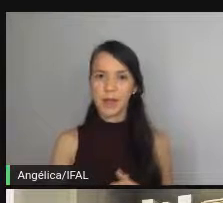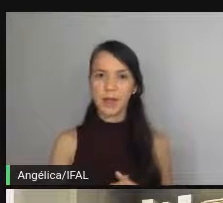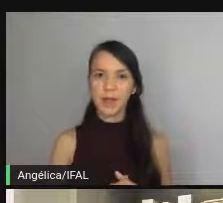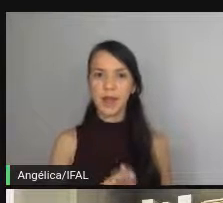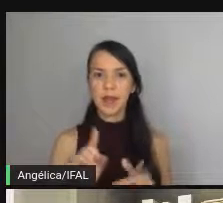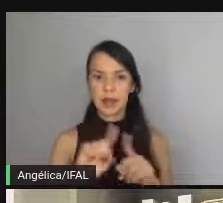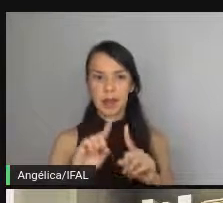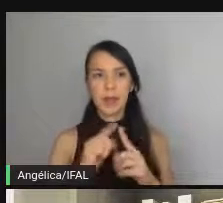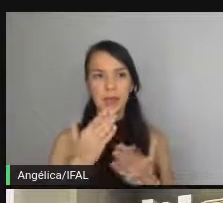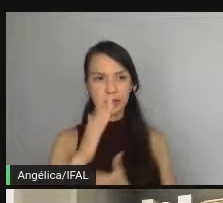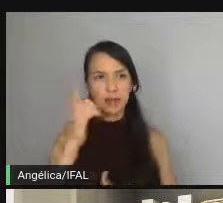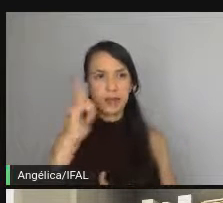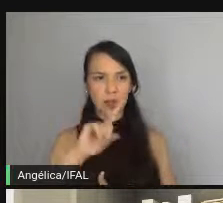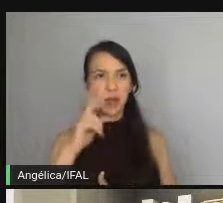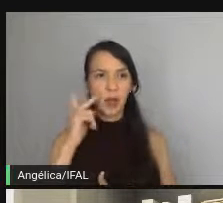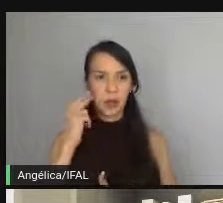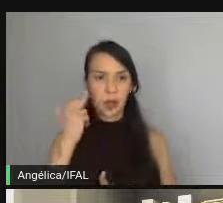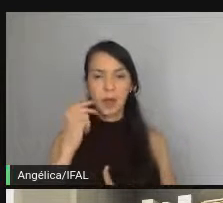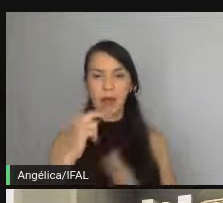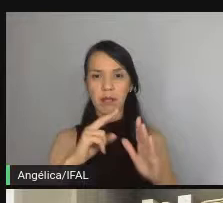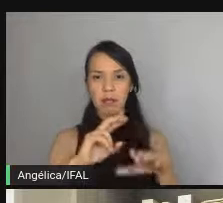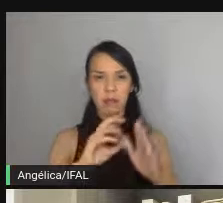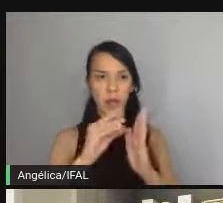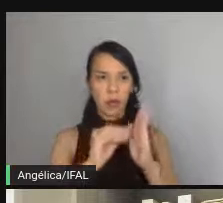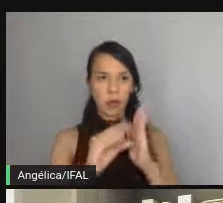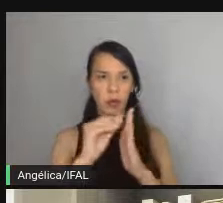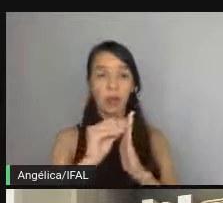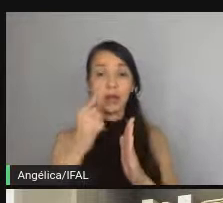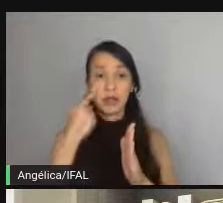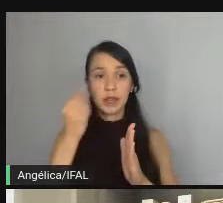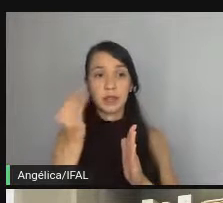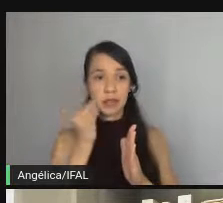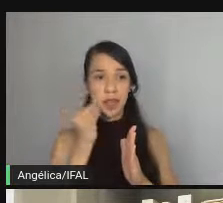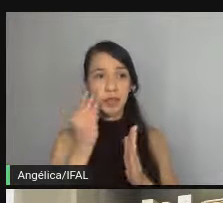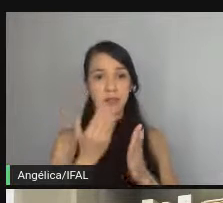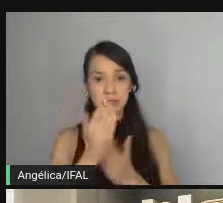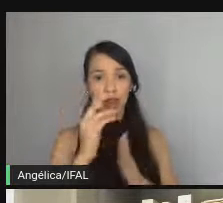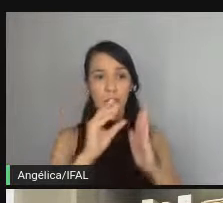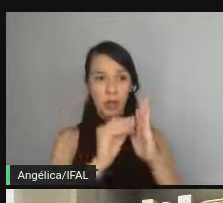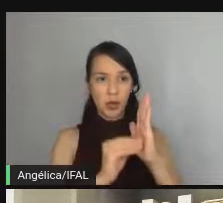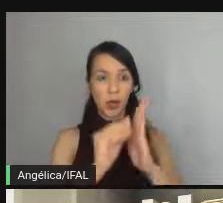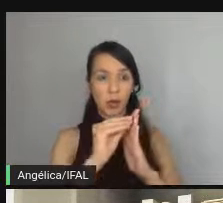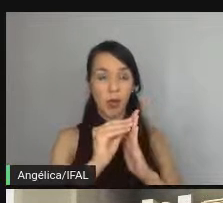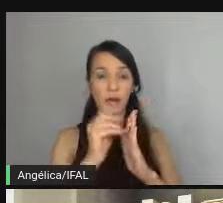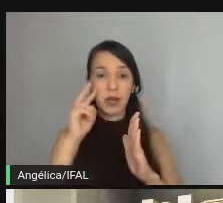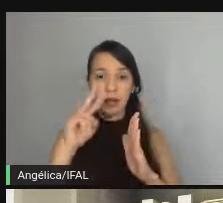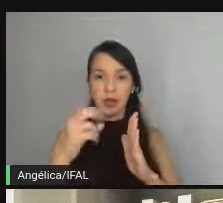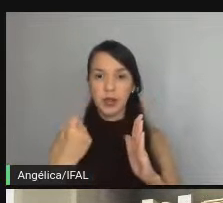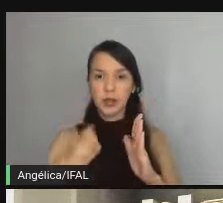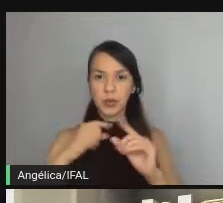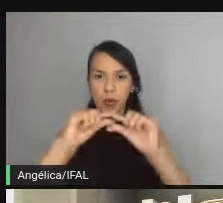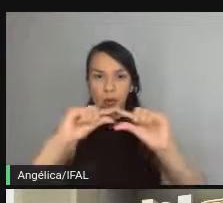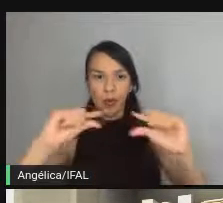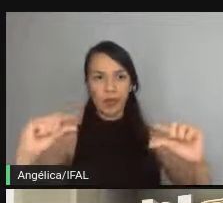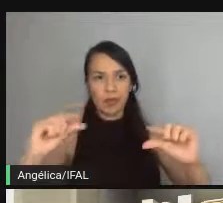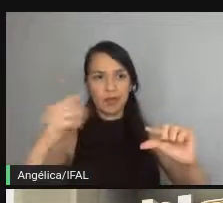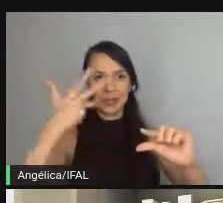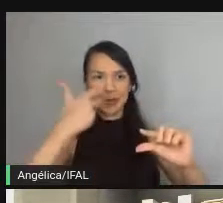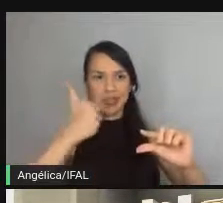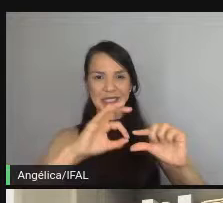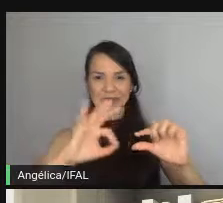passou excelente excelente a gente teste e vê que passou tá vendo aqui ó ele mostra o nome bem bonitinho do teste